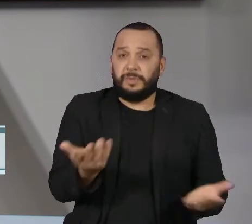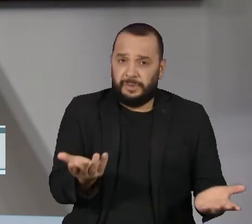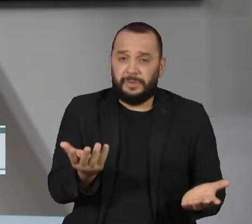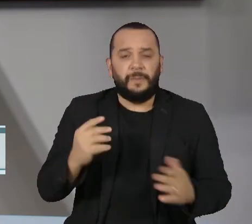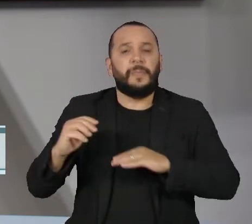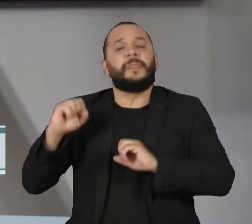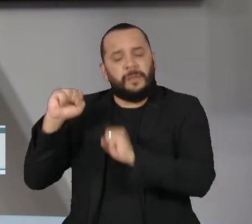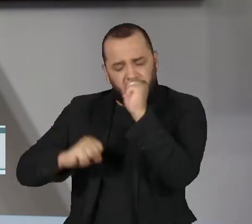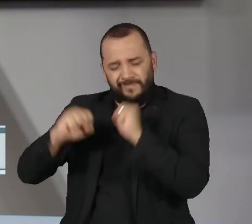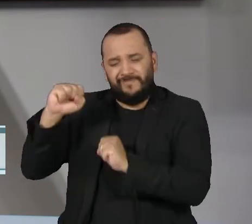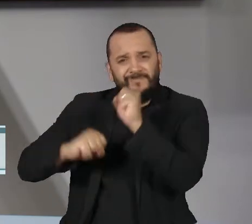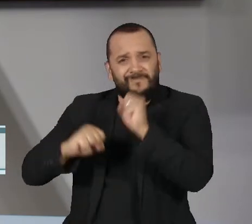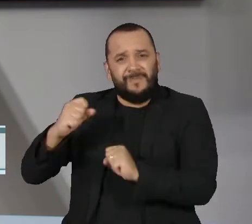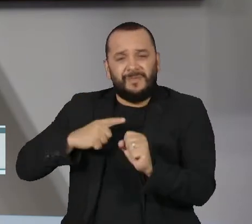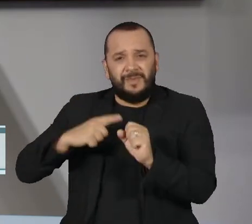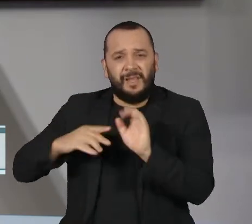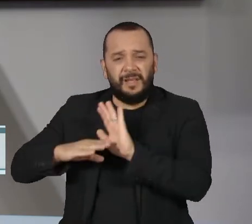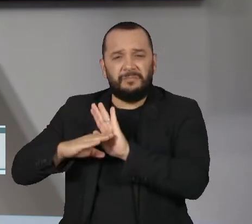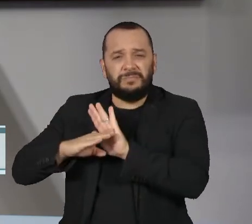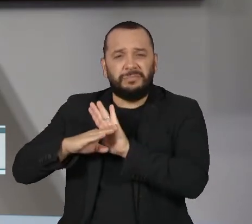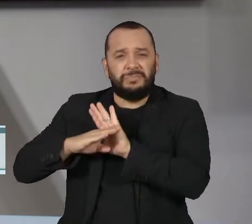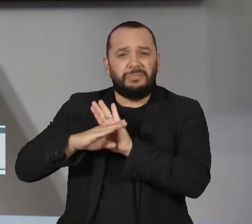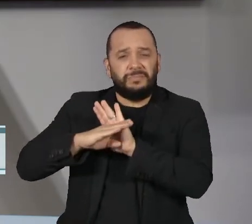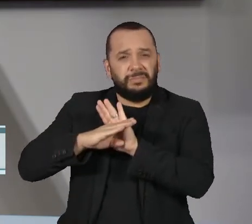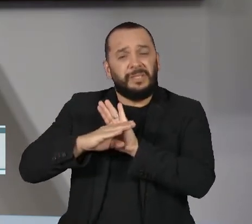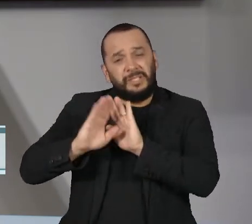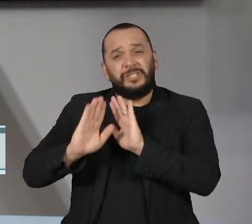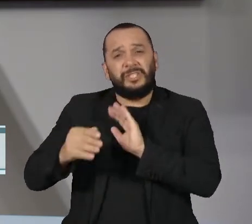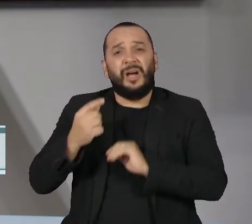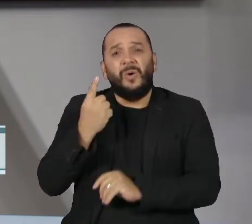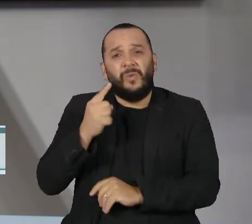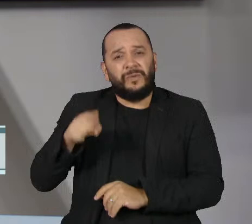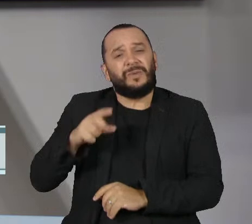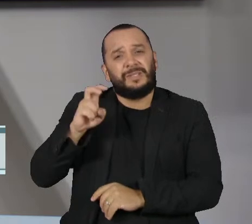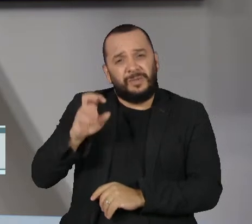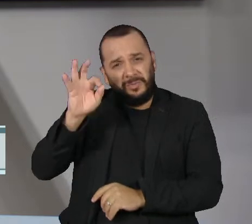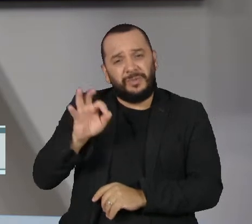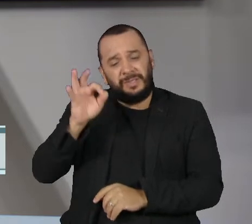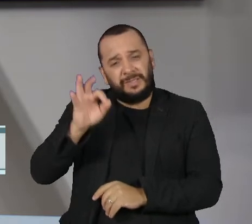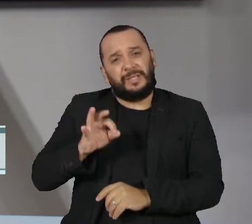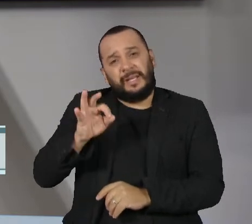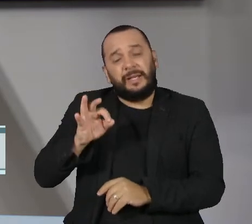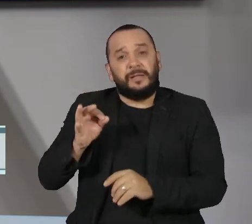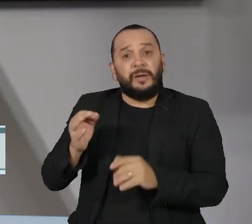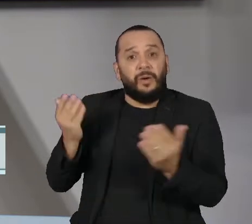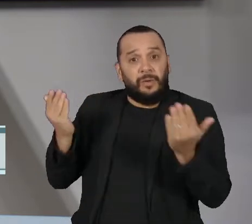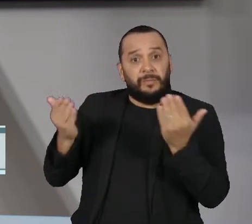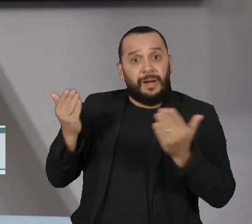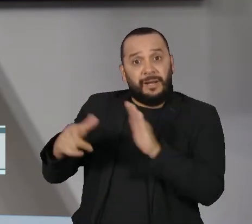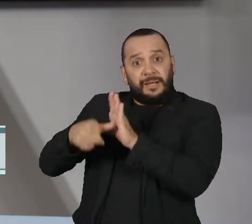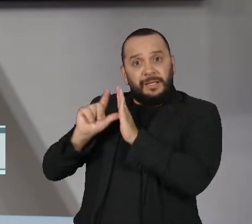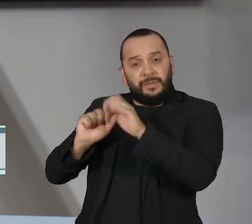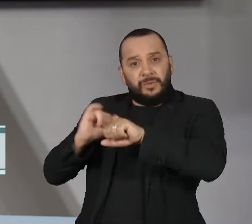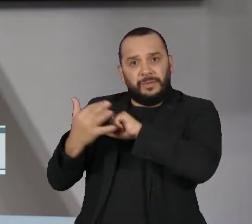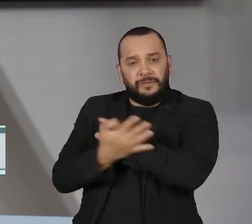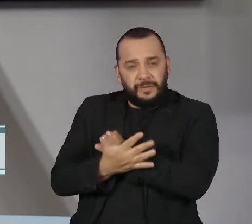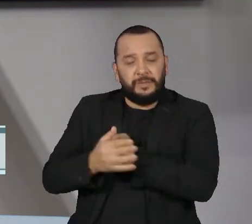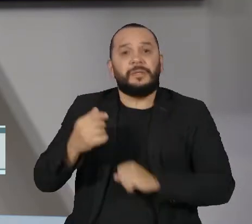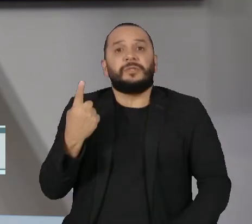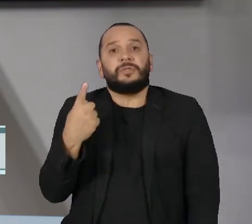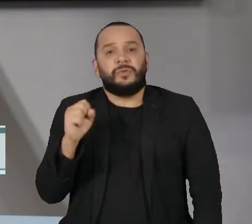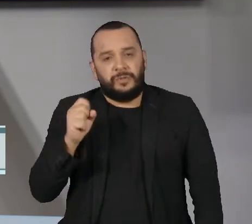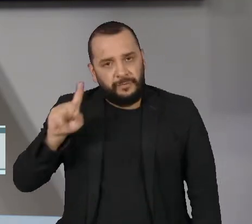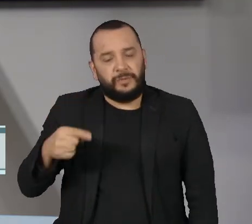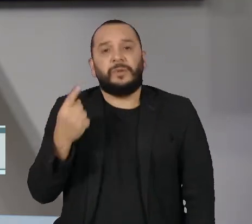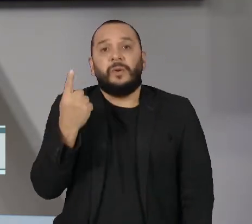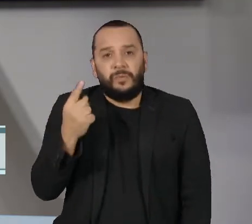industrial ainda está 1,5% abaixo do período pré-pandemia e 18,1% atrás do recorde